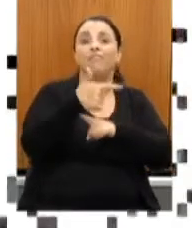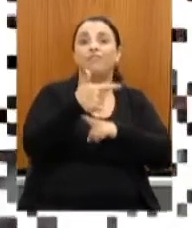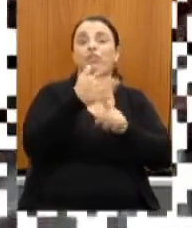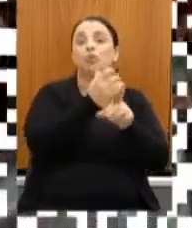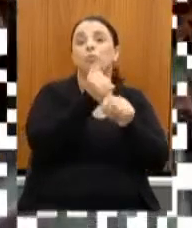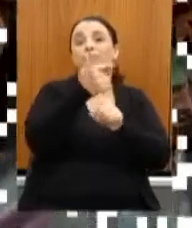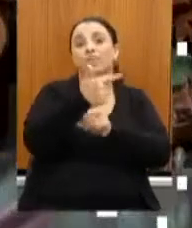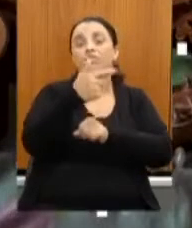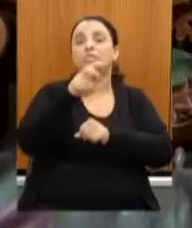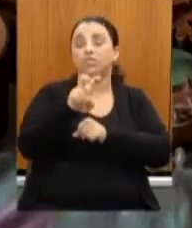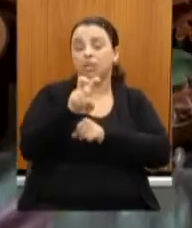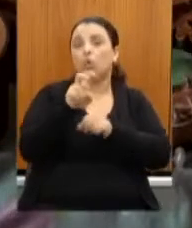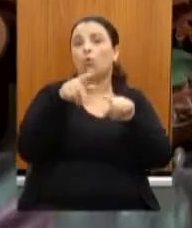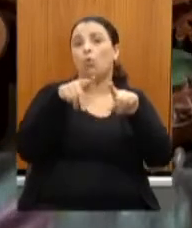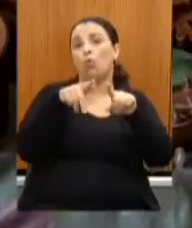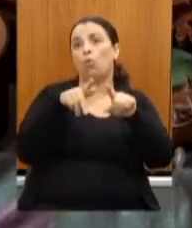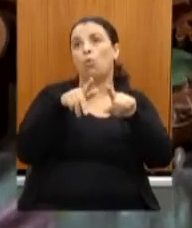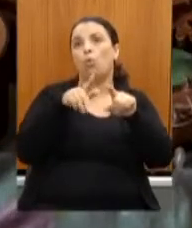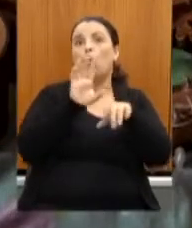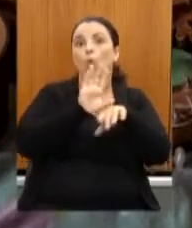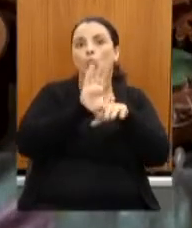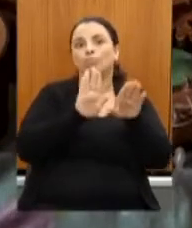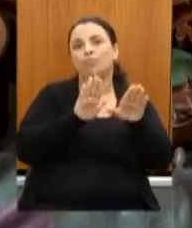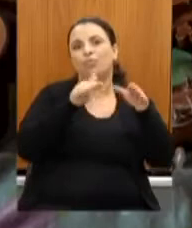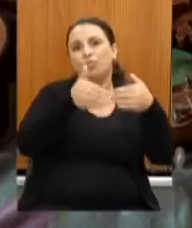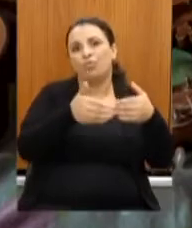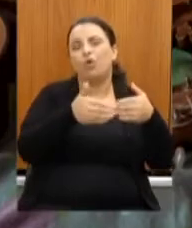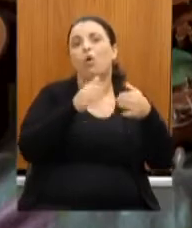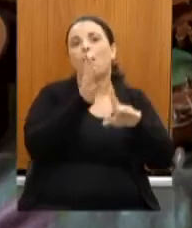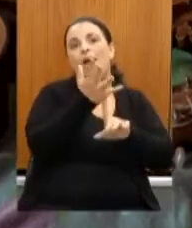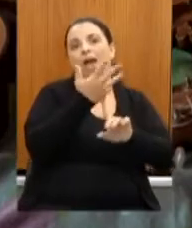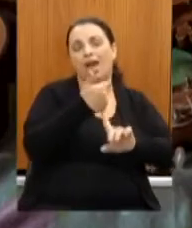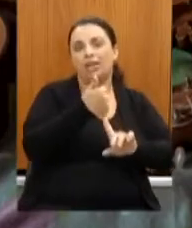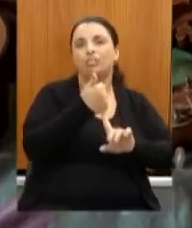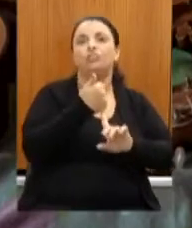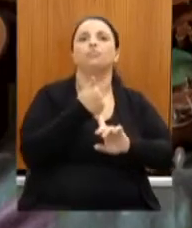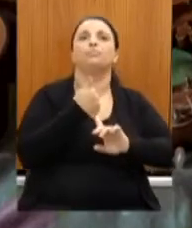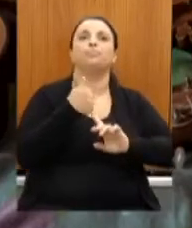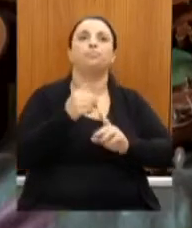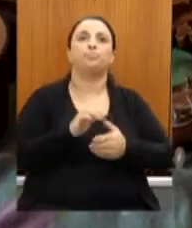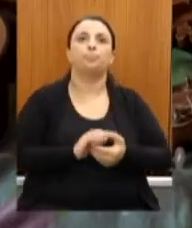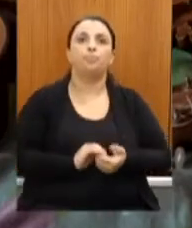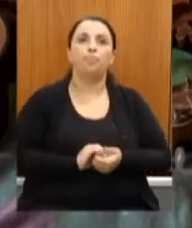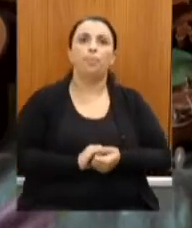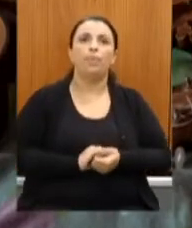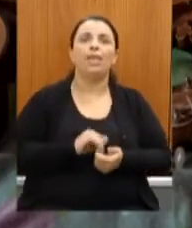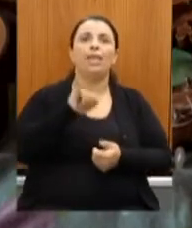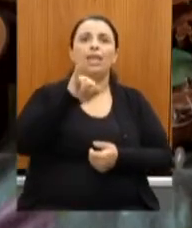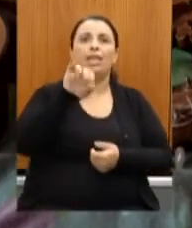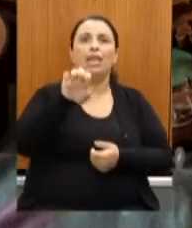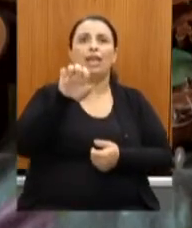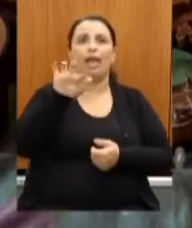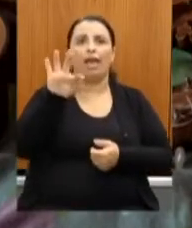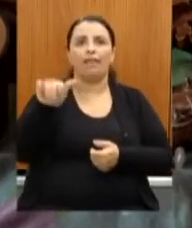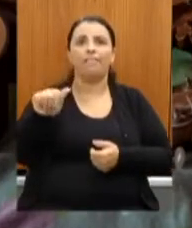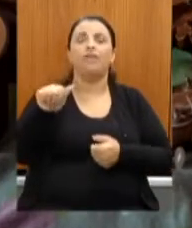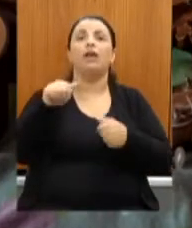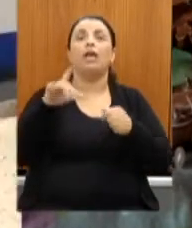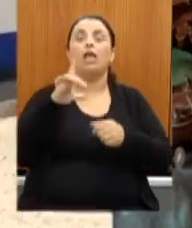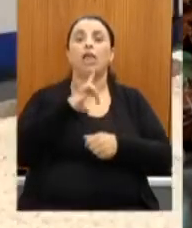Instituto Estadual do Patrimônio Histórico IEFA. Bem, nós temos, no IEFA,